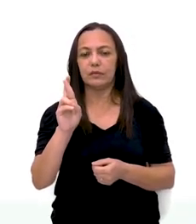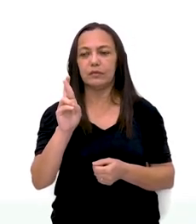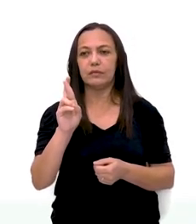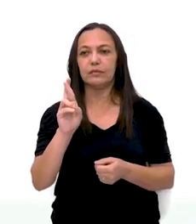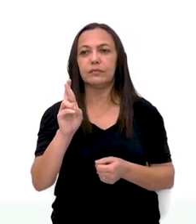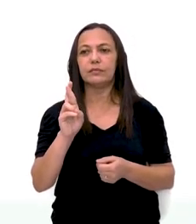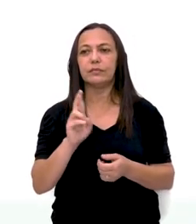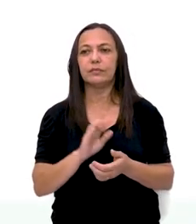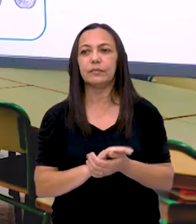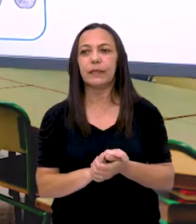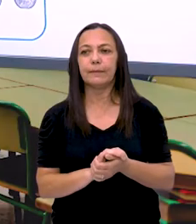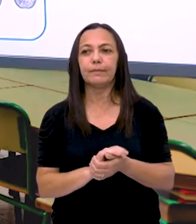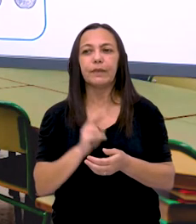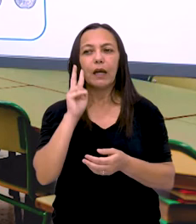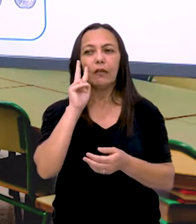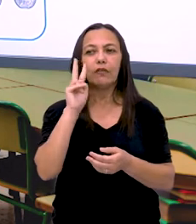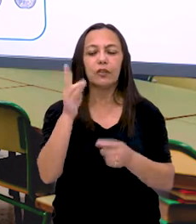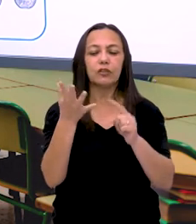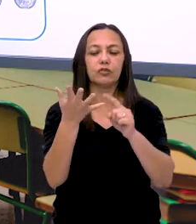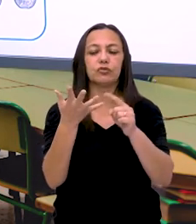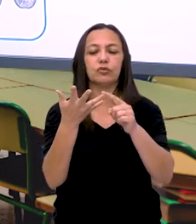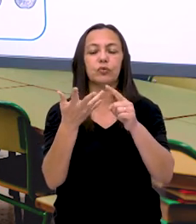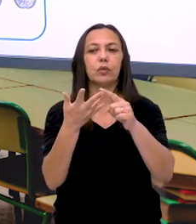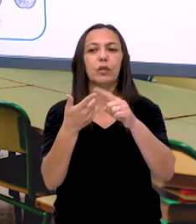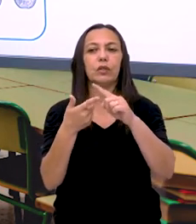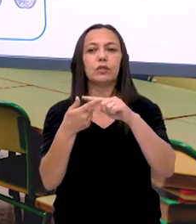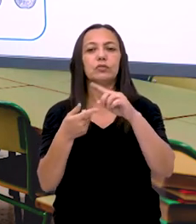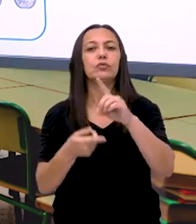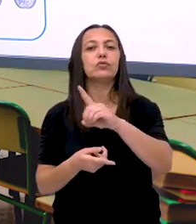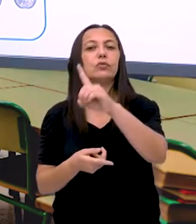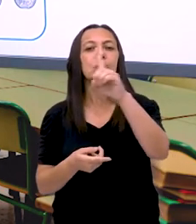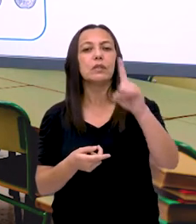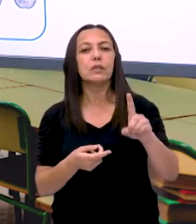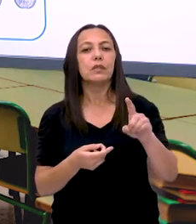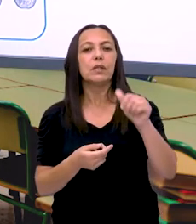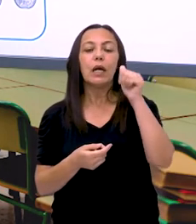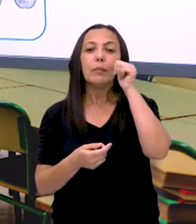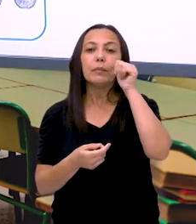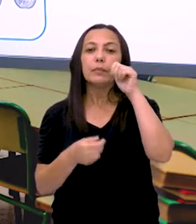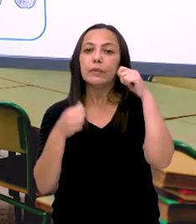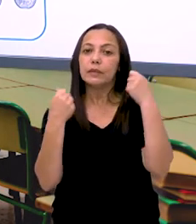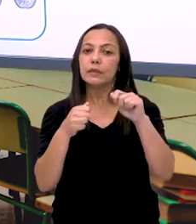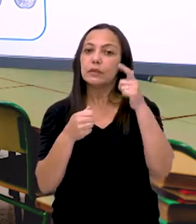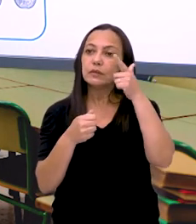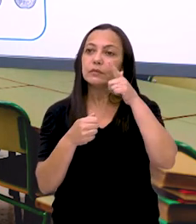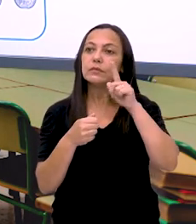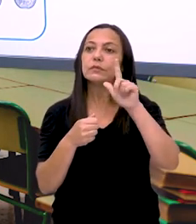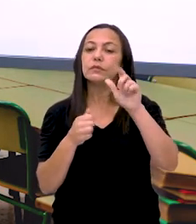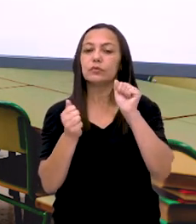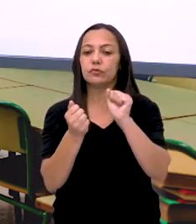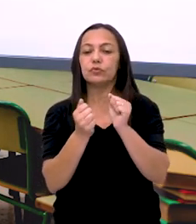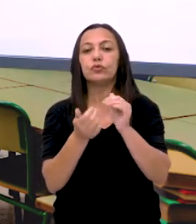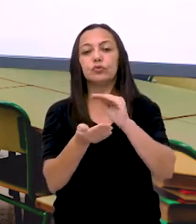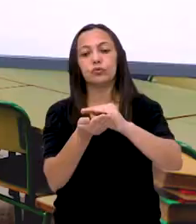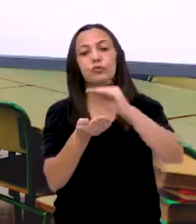vinte dias. Veja. Olha a quantidade de dias. Para poder ganhar esses dez reais.